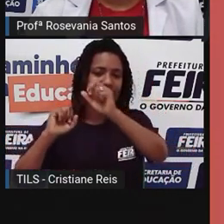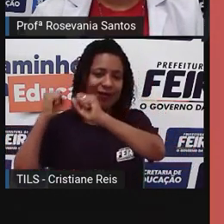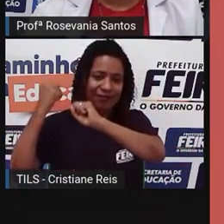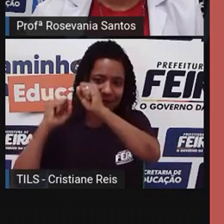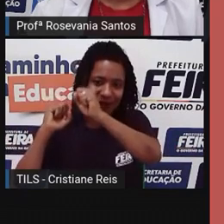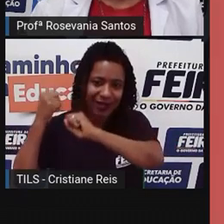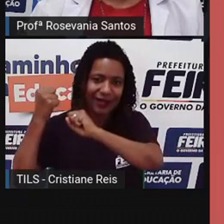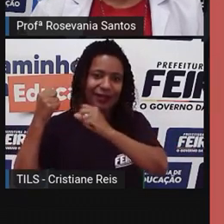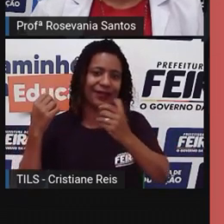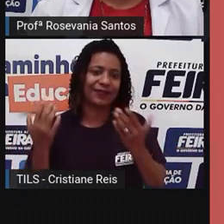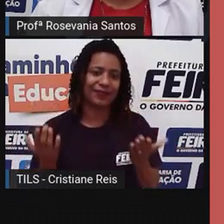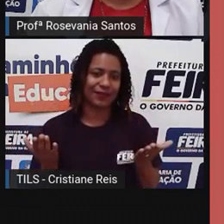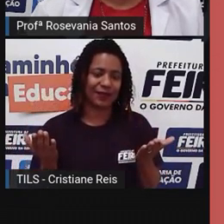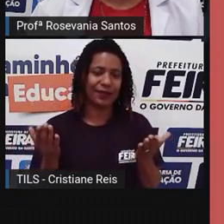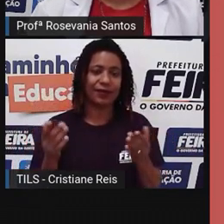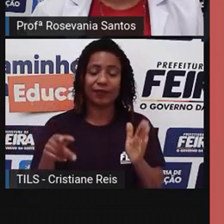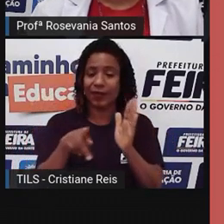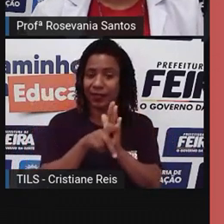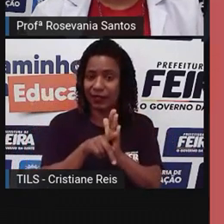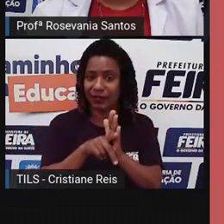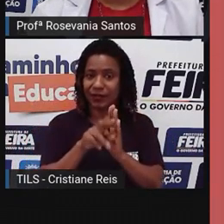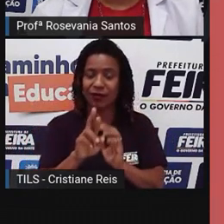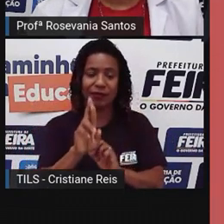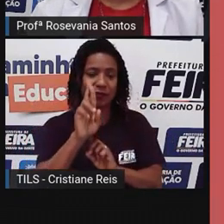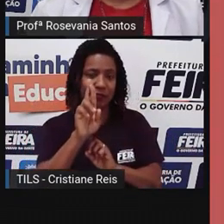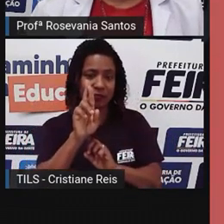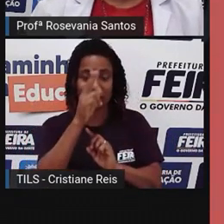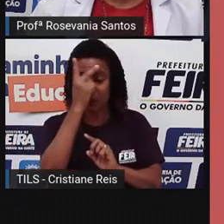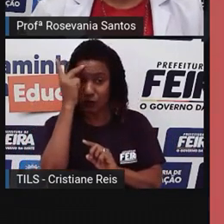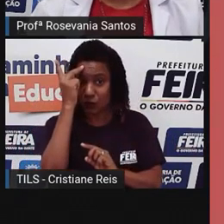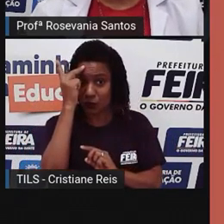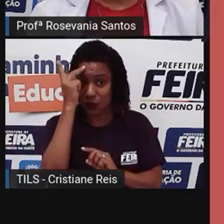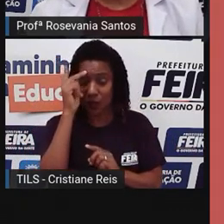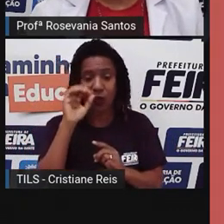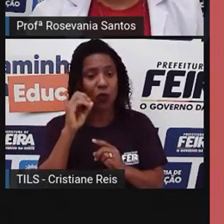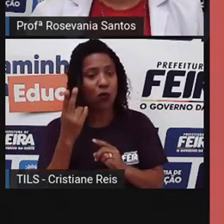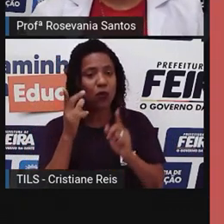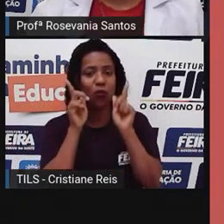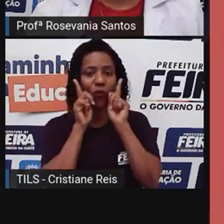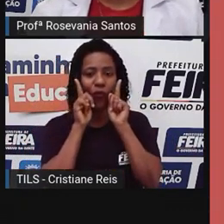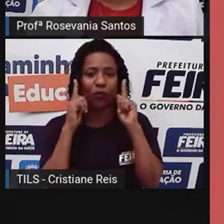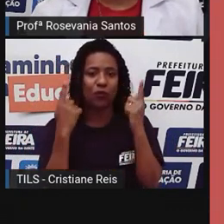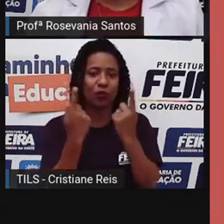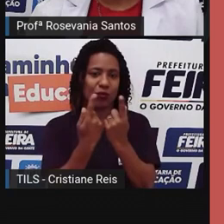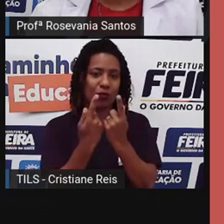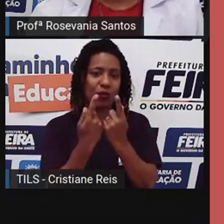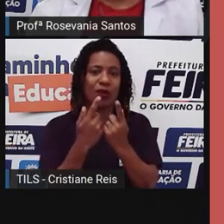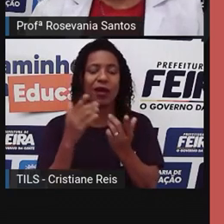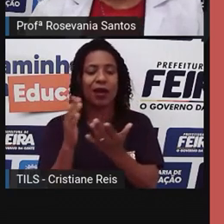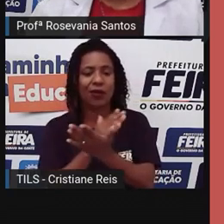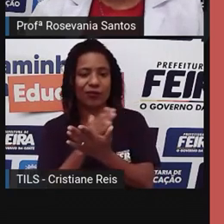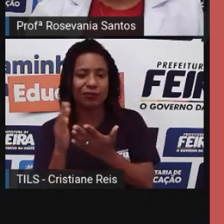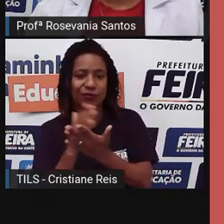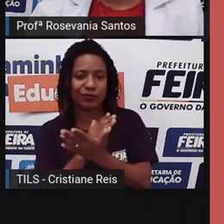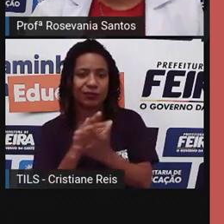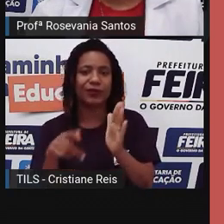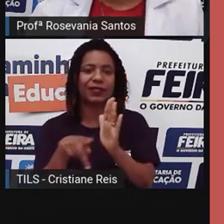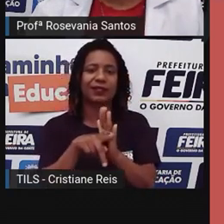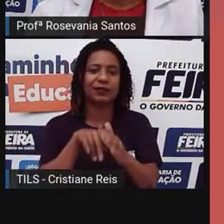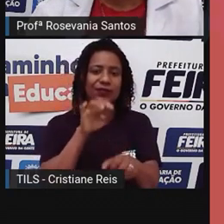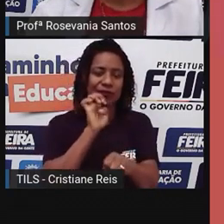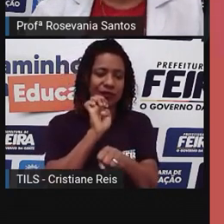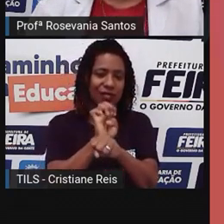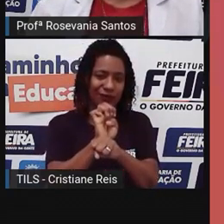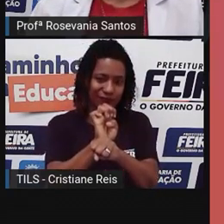predominantemente a uma pessoa, a um grupo de pessoas. E, em alguns casos, elas pertencem ao Estado, às chamadas empresas